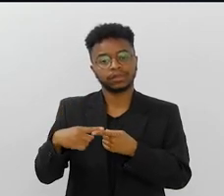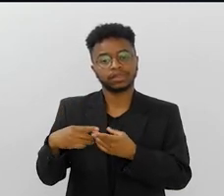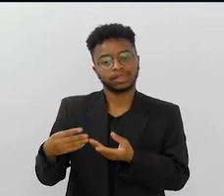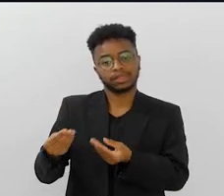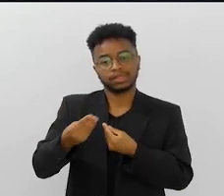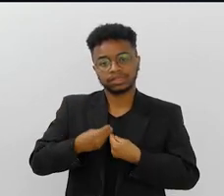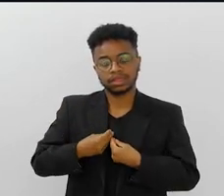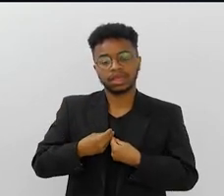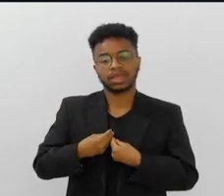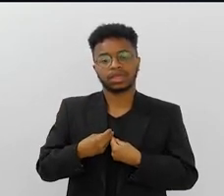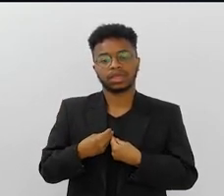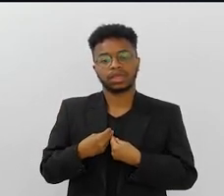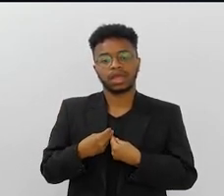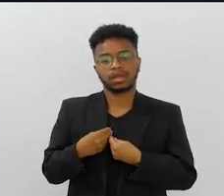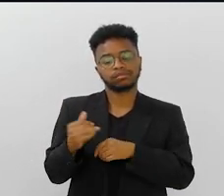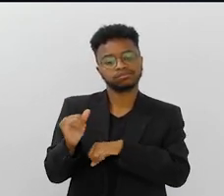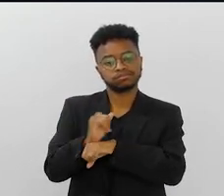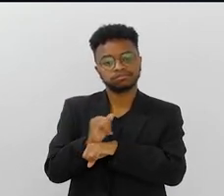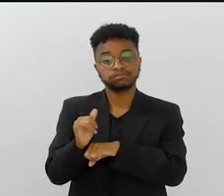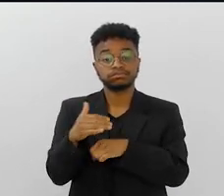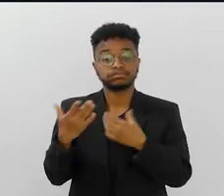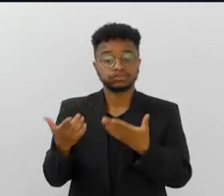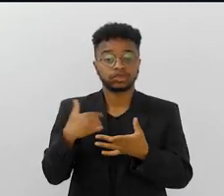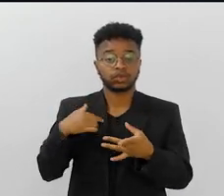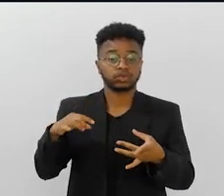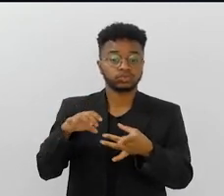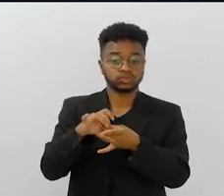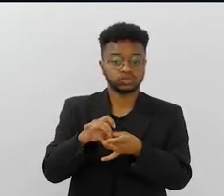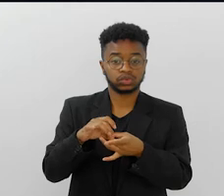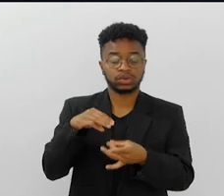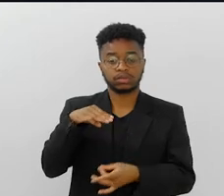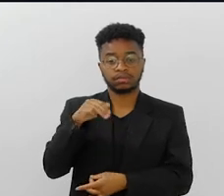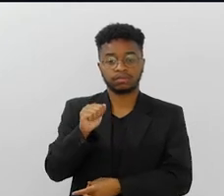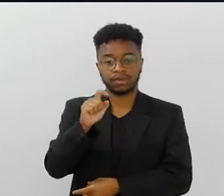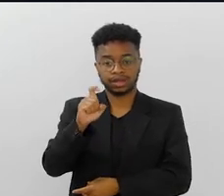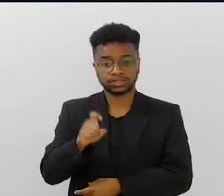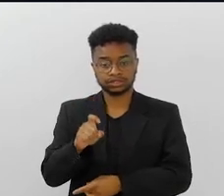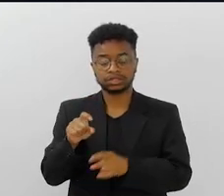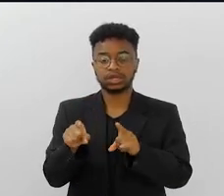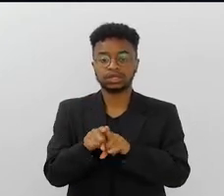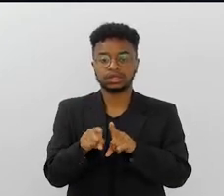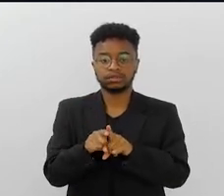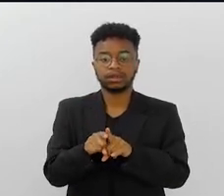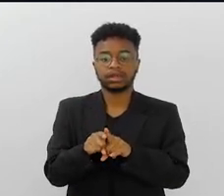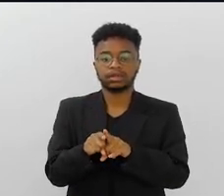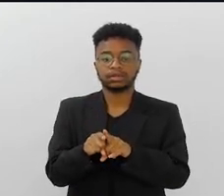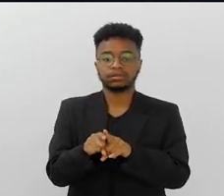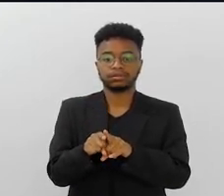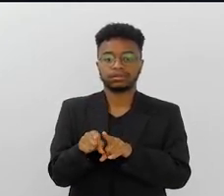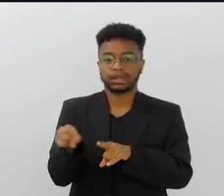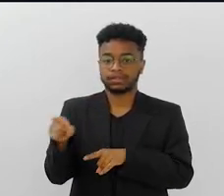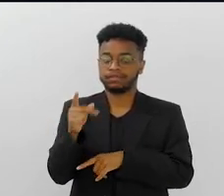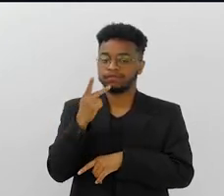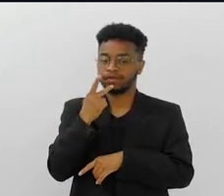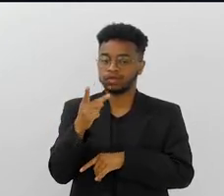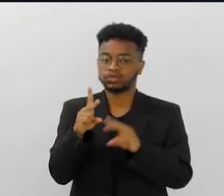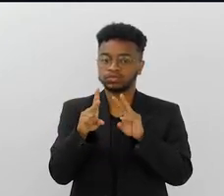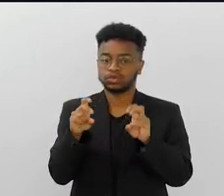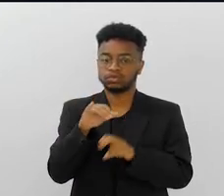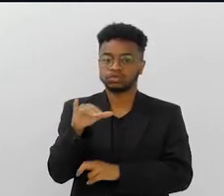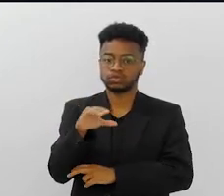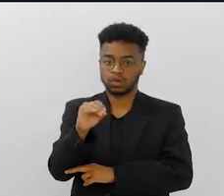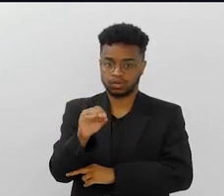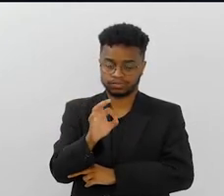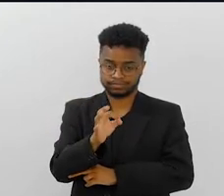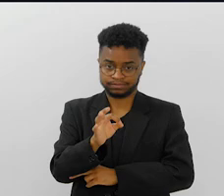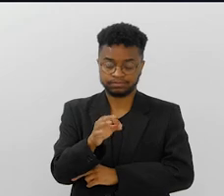me dado essa abertura e essa luz. Aí, eu acabei juntando o clássico do Max Lopes com essa loucura que você citou